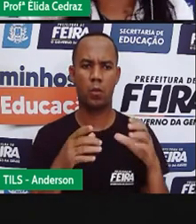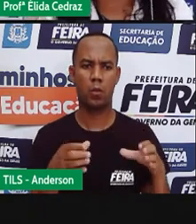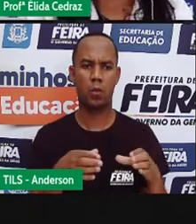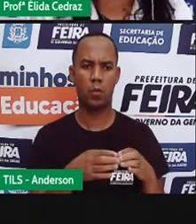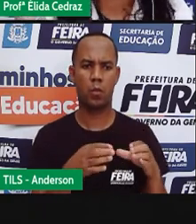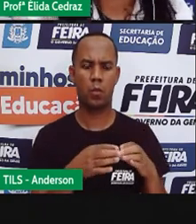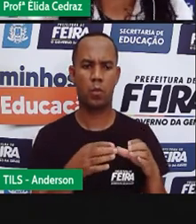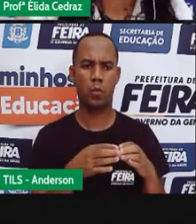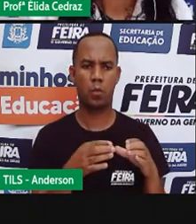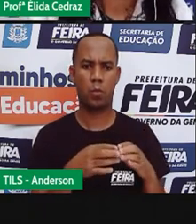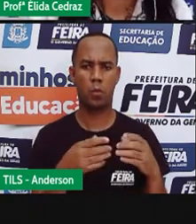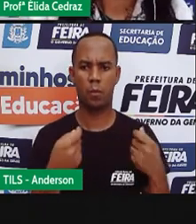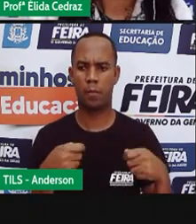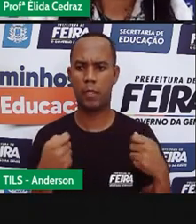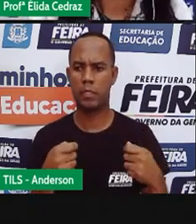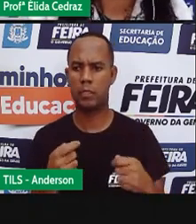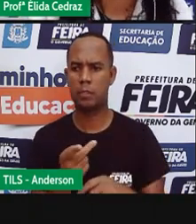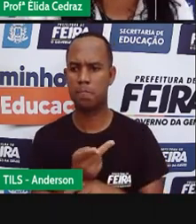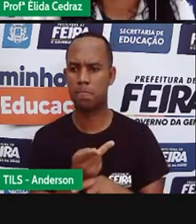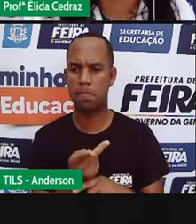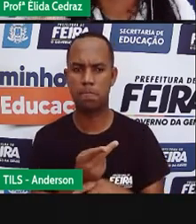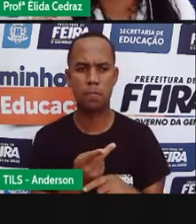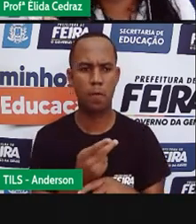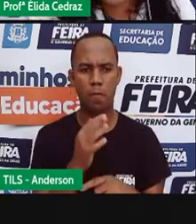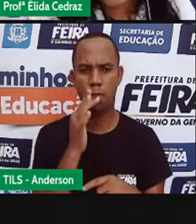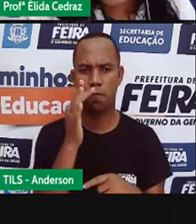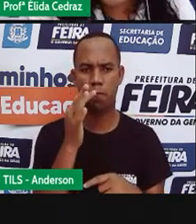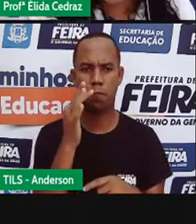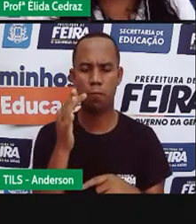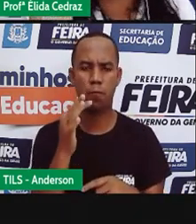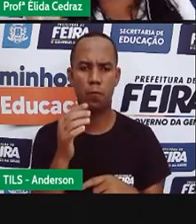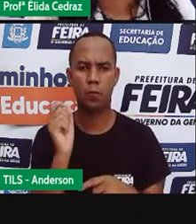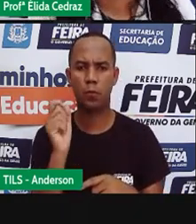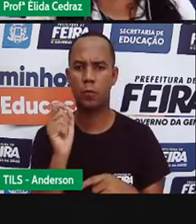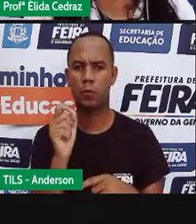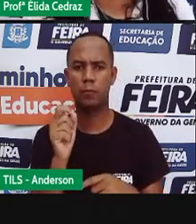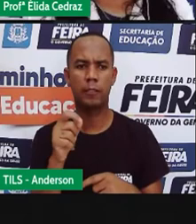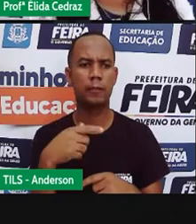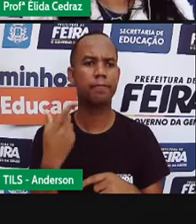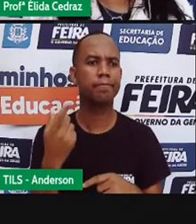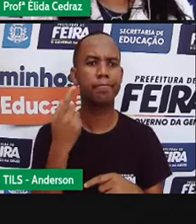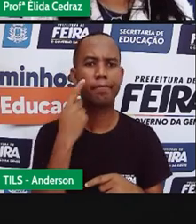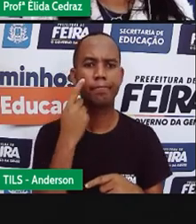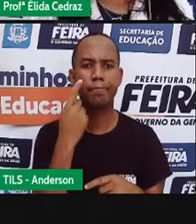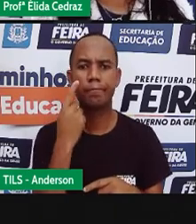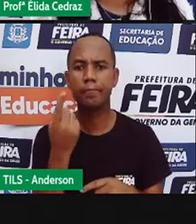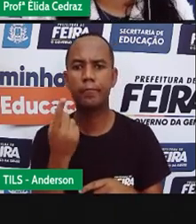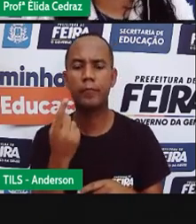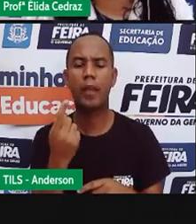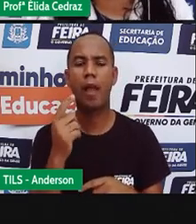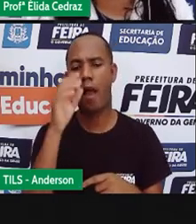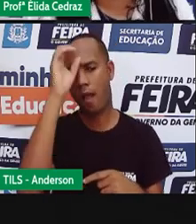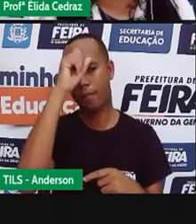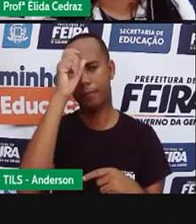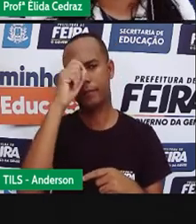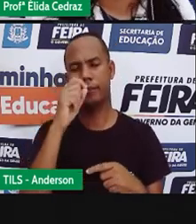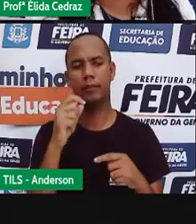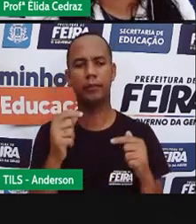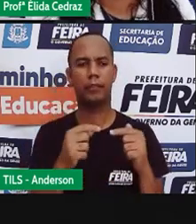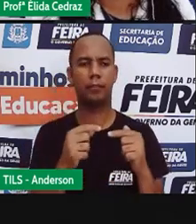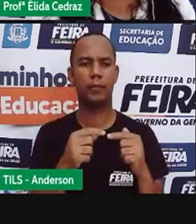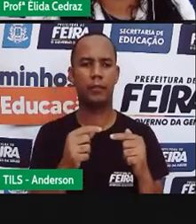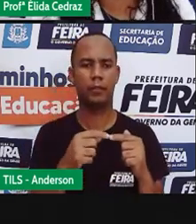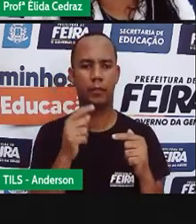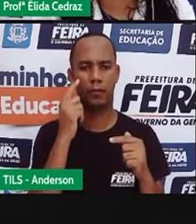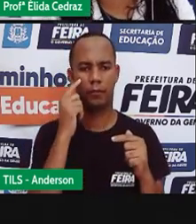não precisarem utilizar no futuro nem ventilador e nem o ar condicionado por quê? porque o